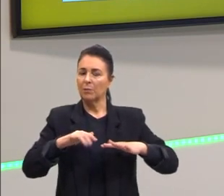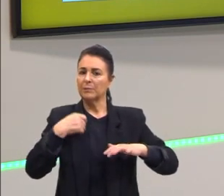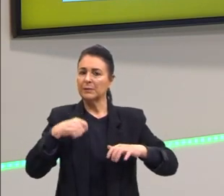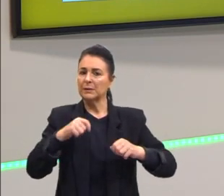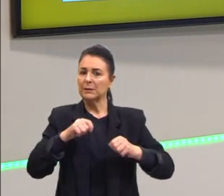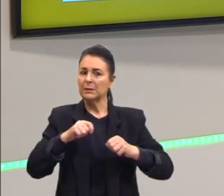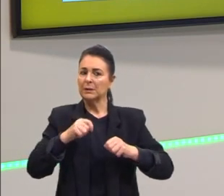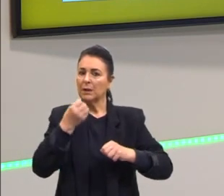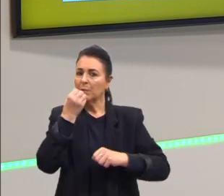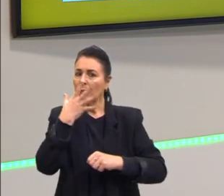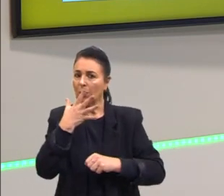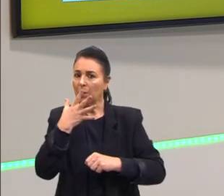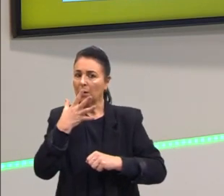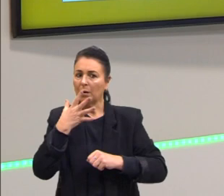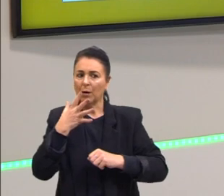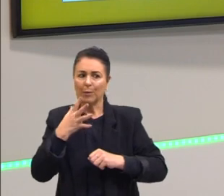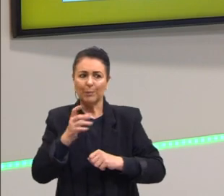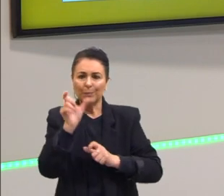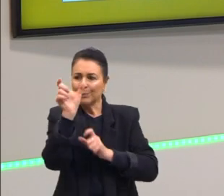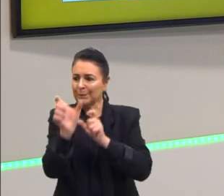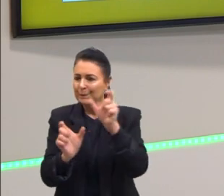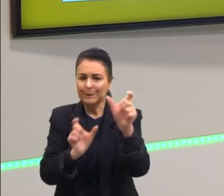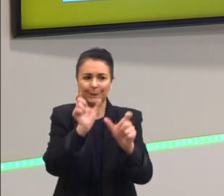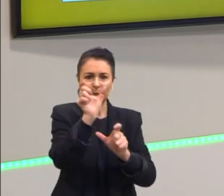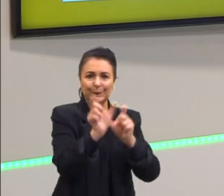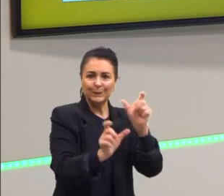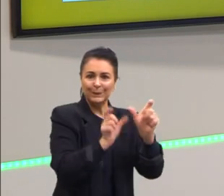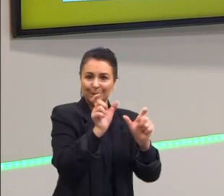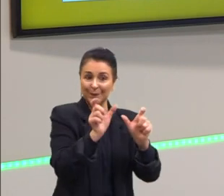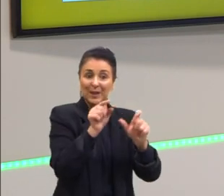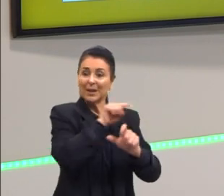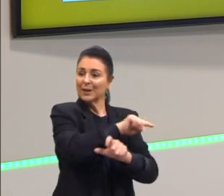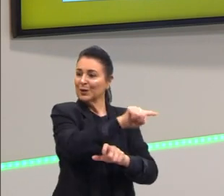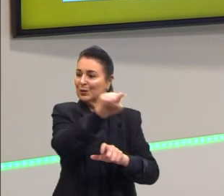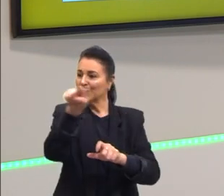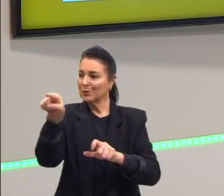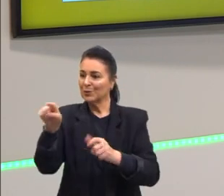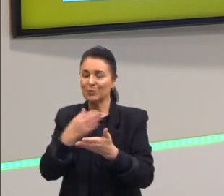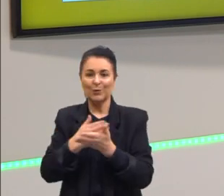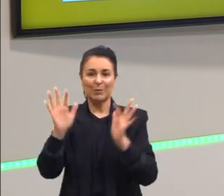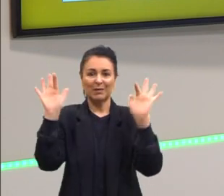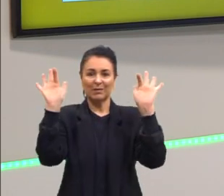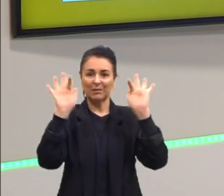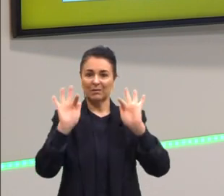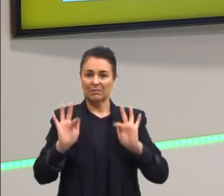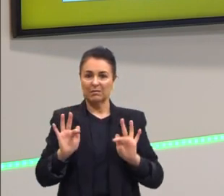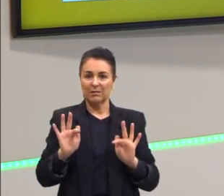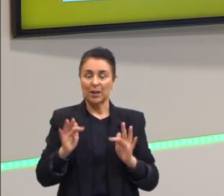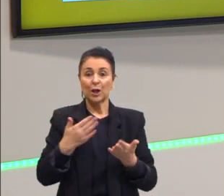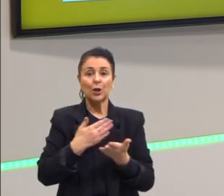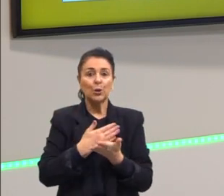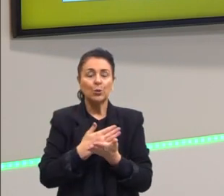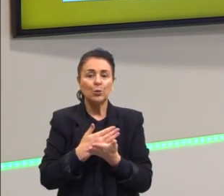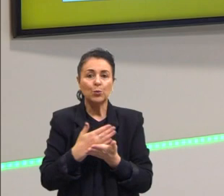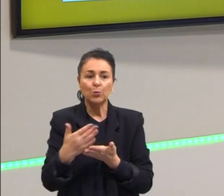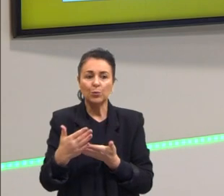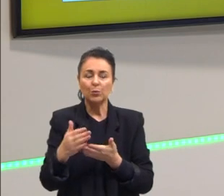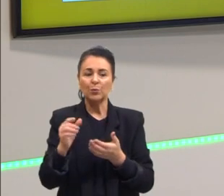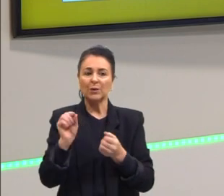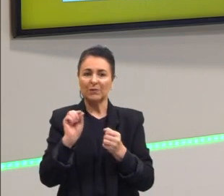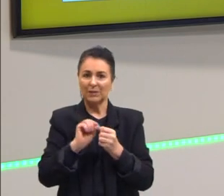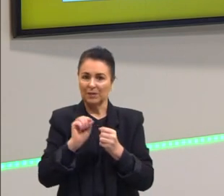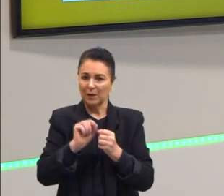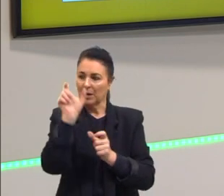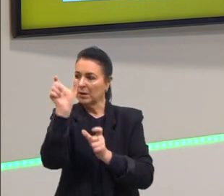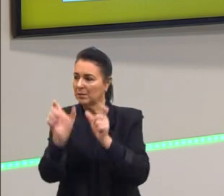o maior número de pessoas pela felicidade. Então, tudo aquilo que me trouxer felicidade